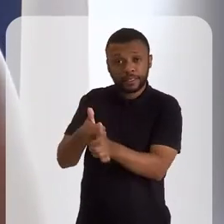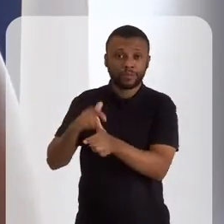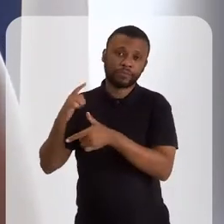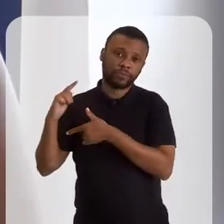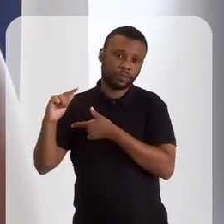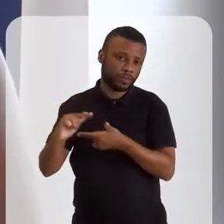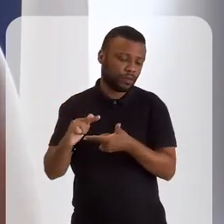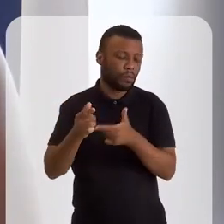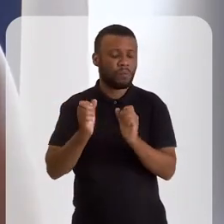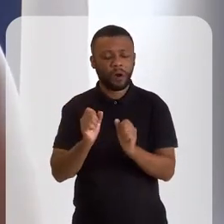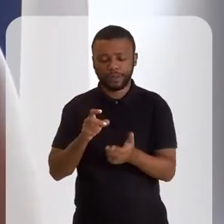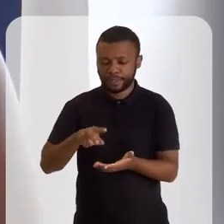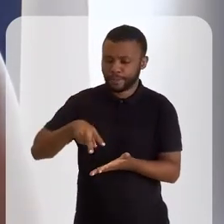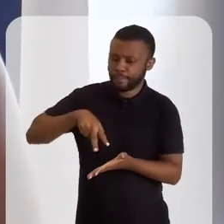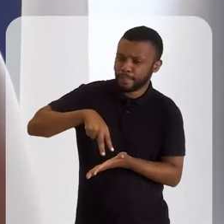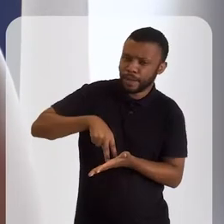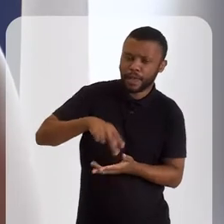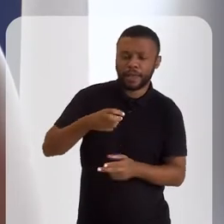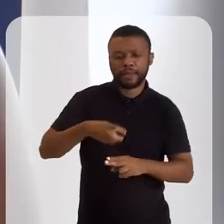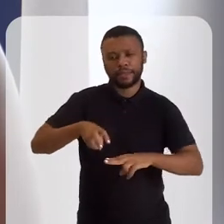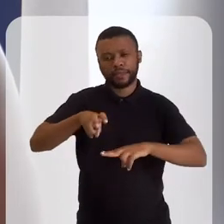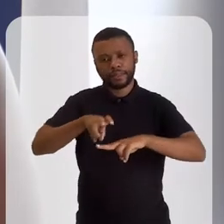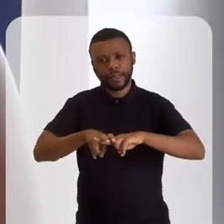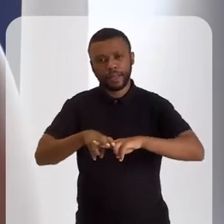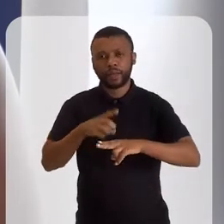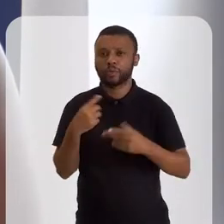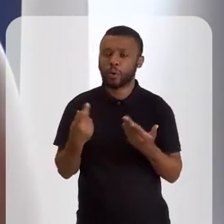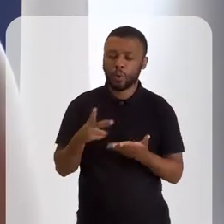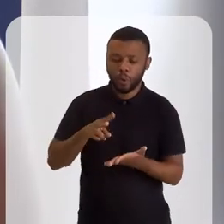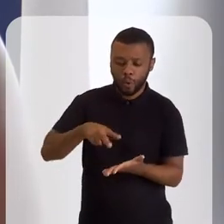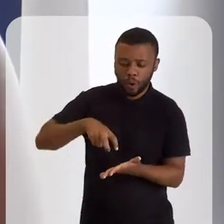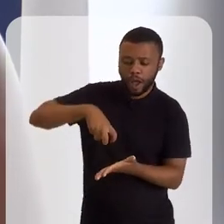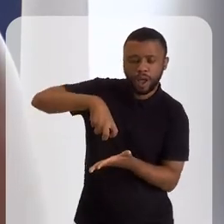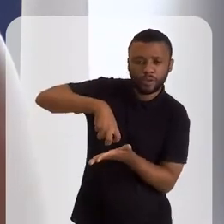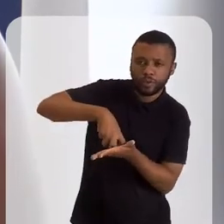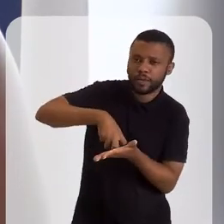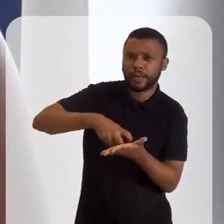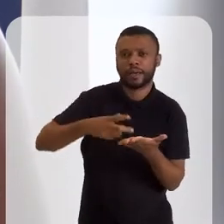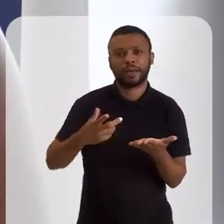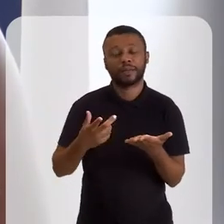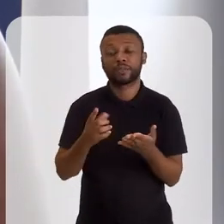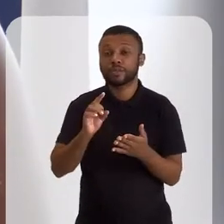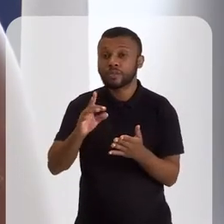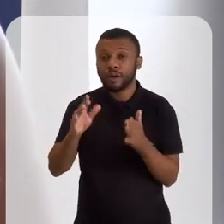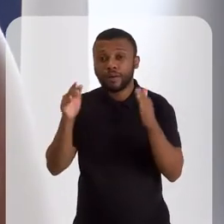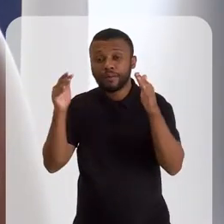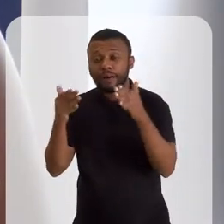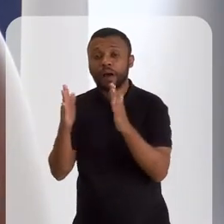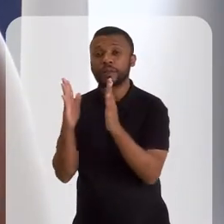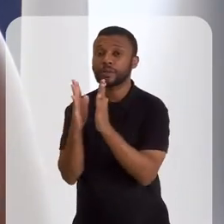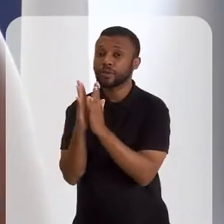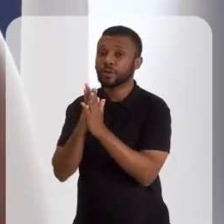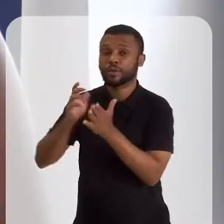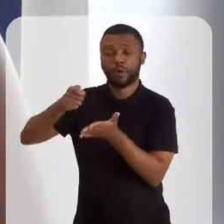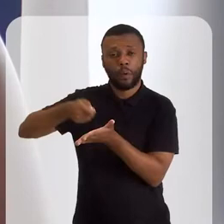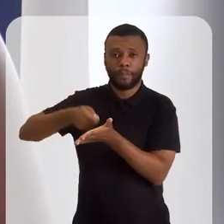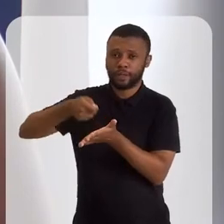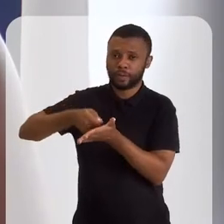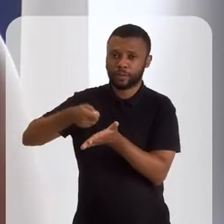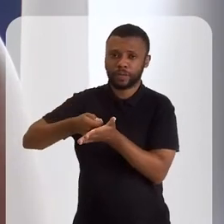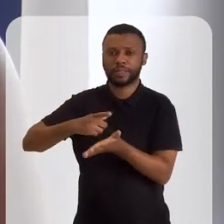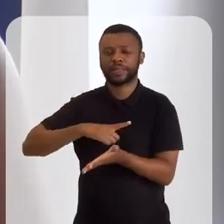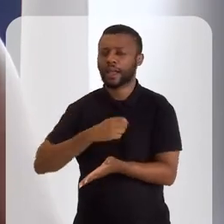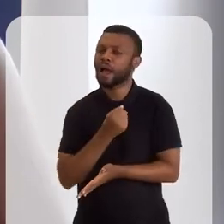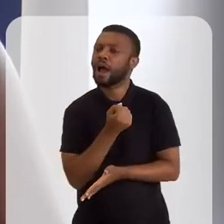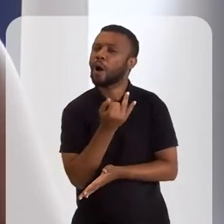ser de pé, pode ser sentado ao chão, pode ser ajoelhado. Só realmente a parte das orações obrigatórias, que tem